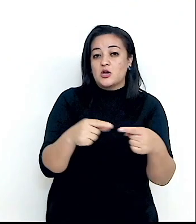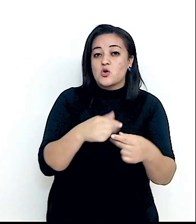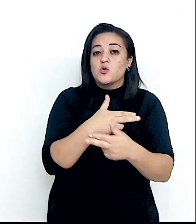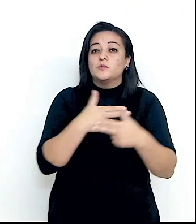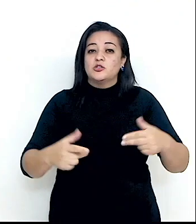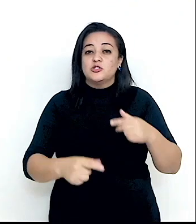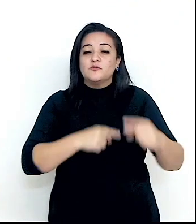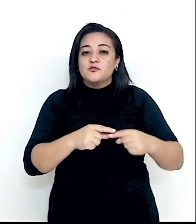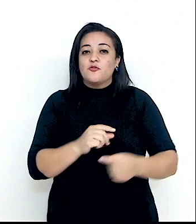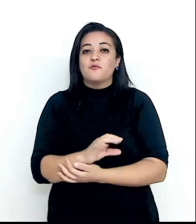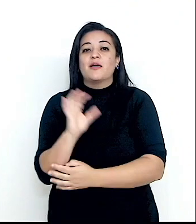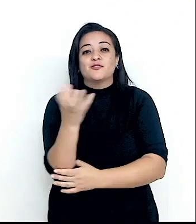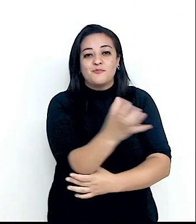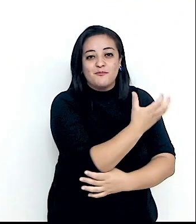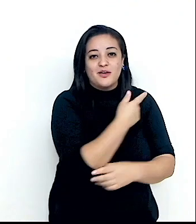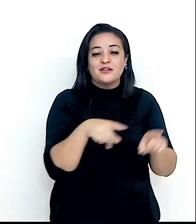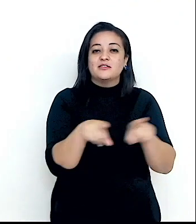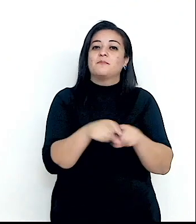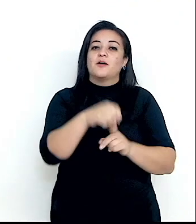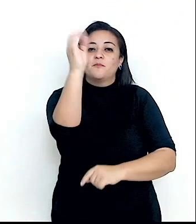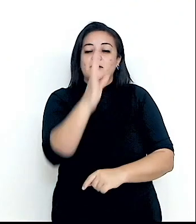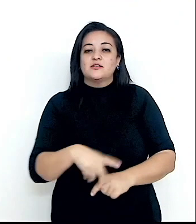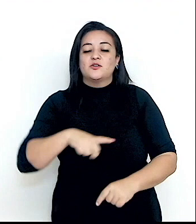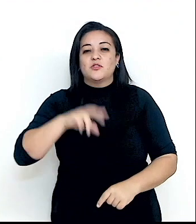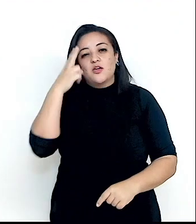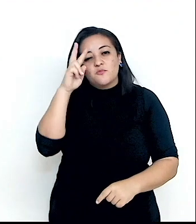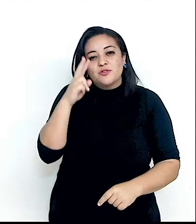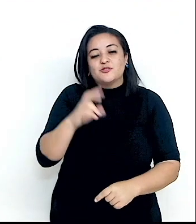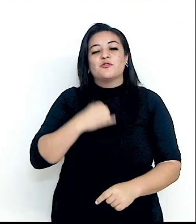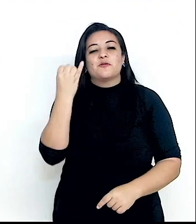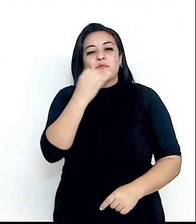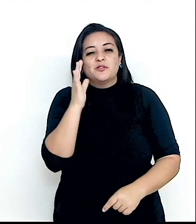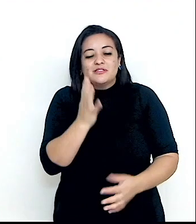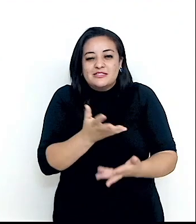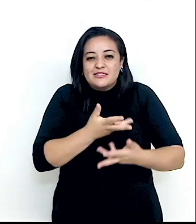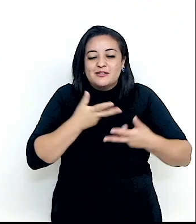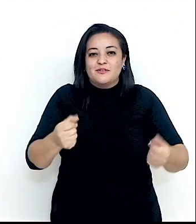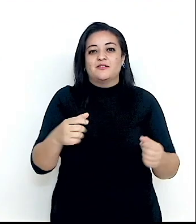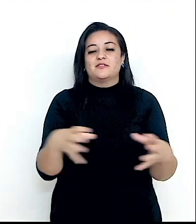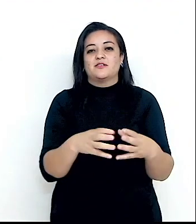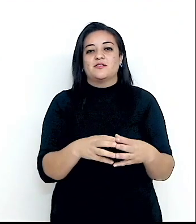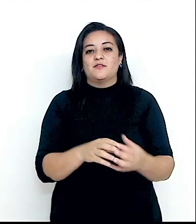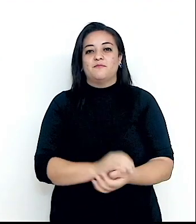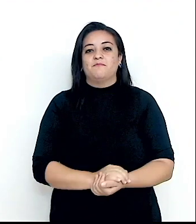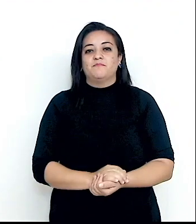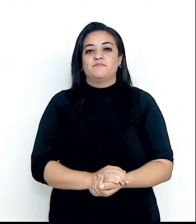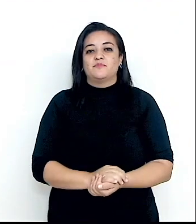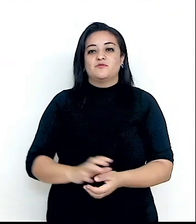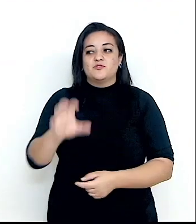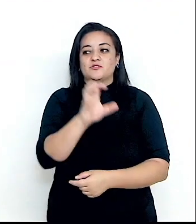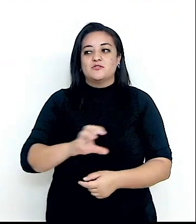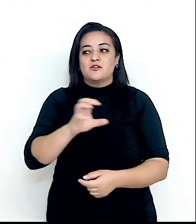desenvolvimento sustentável. O Brasil tem uma história magnífica na Assembleia Geral, o chanceler Oswaldo Aranha